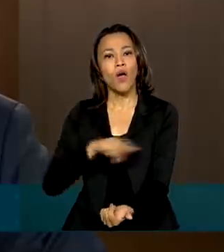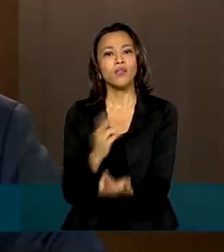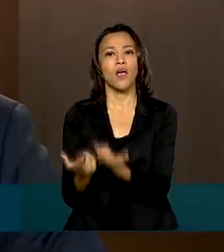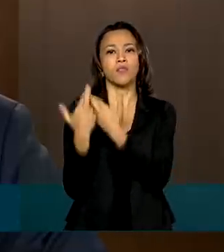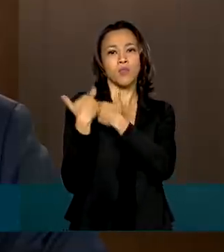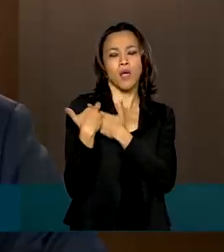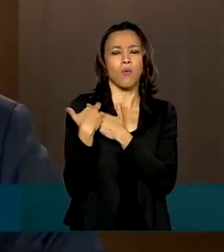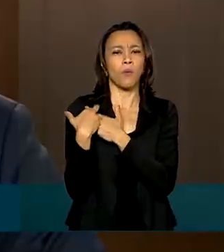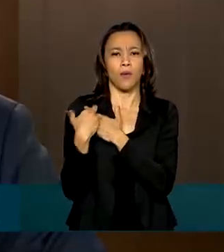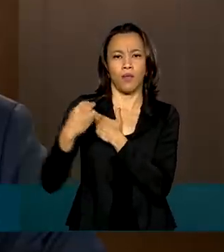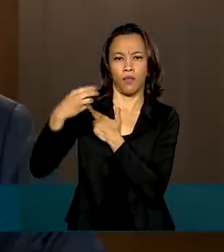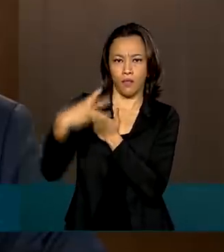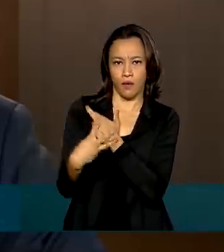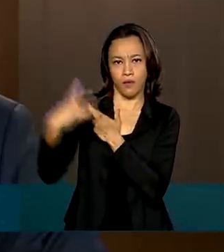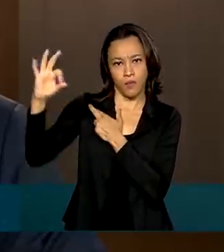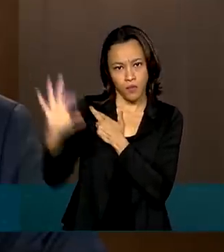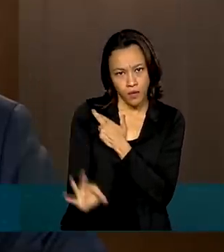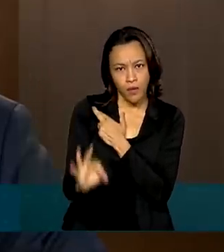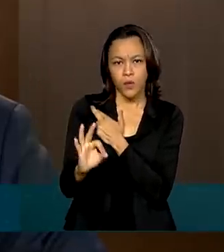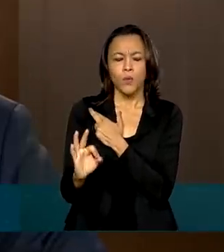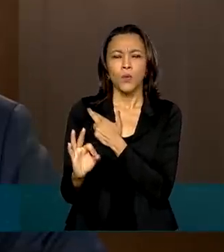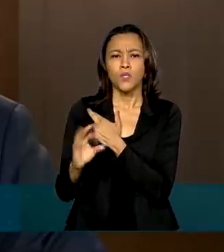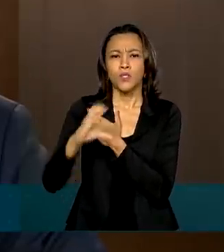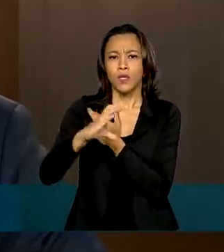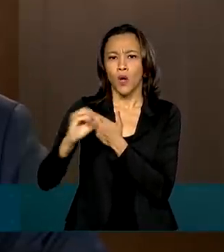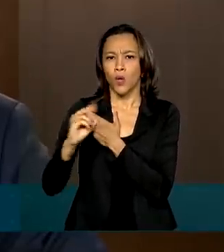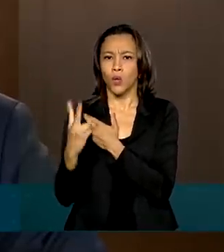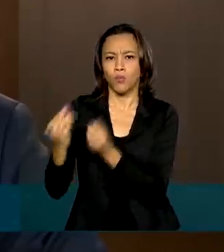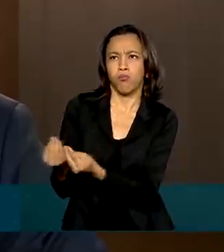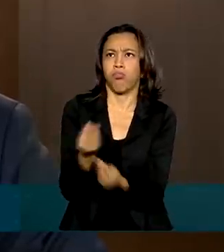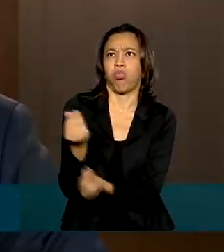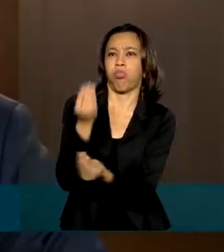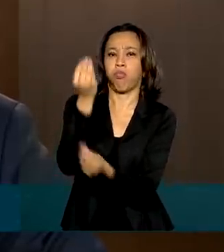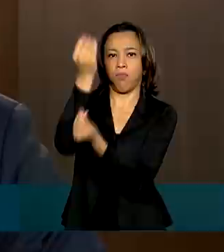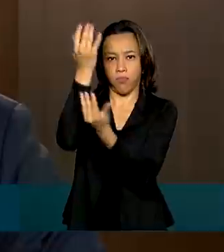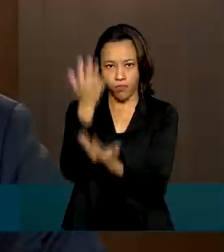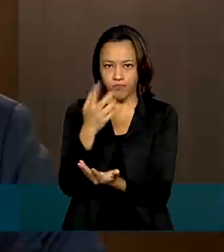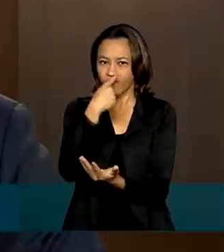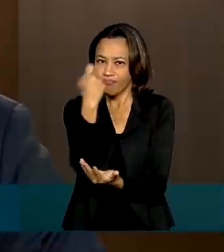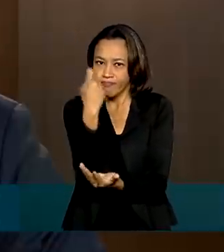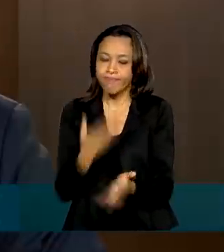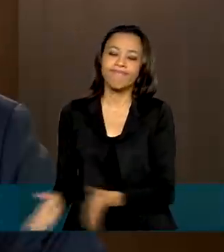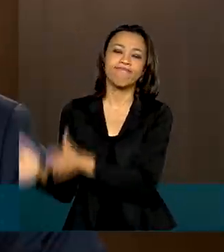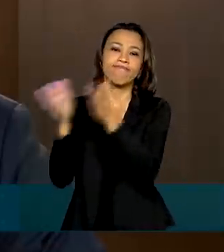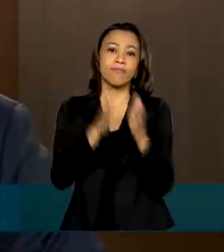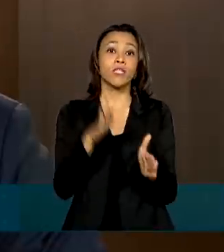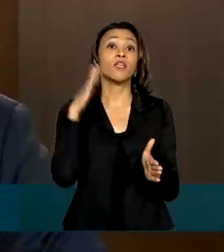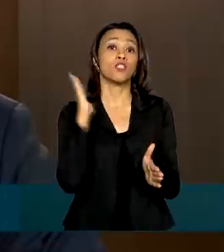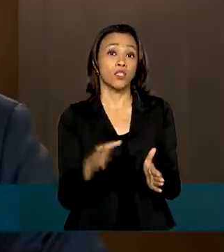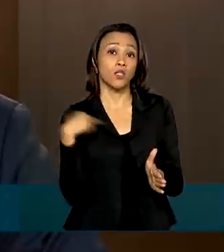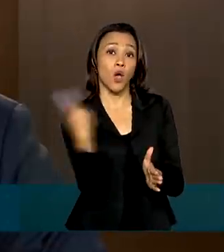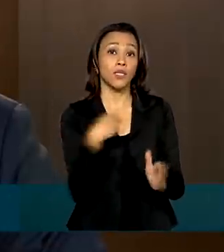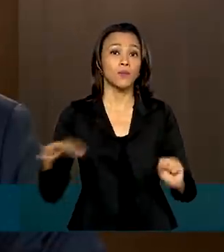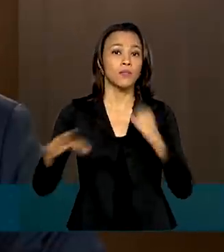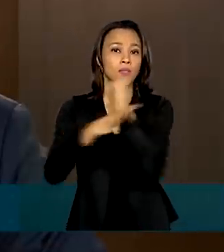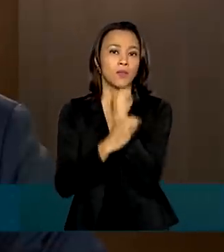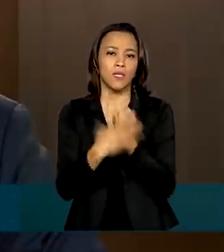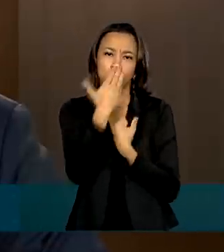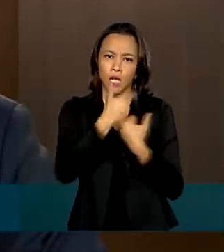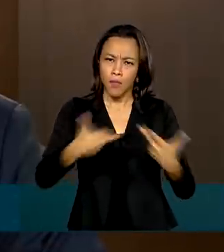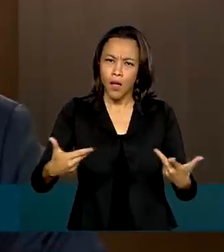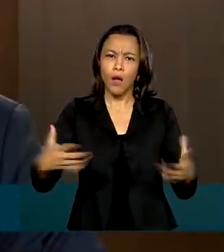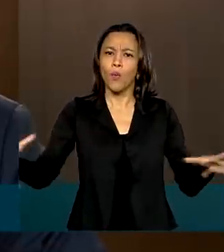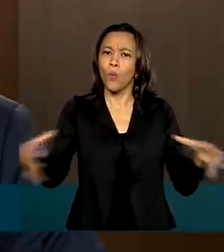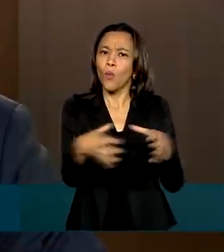3% da emissão de carbono. Garantimos a segurança alimentar ao sexto da